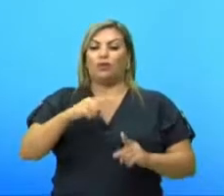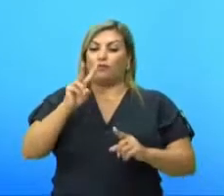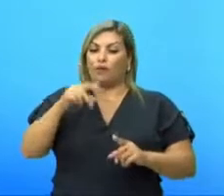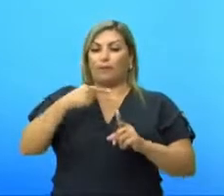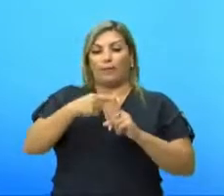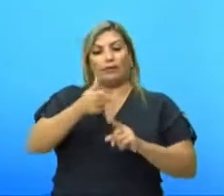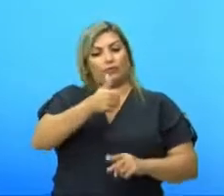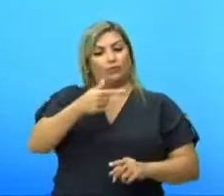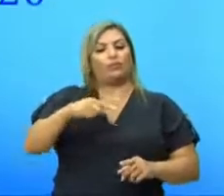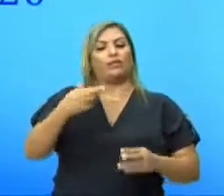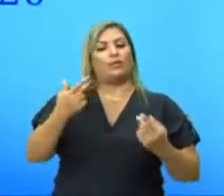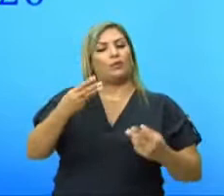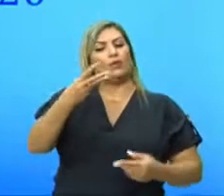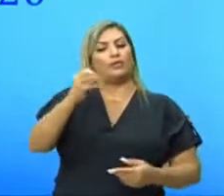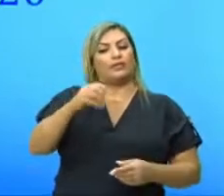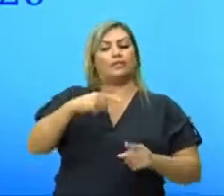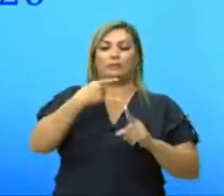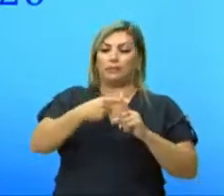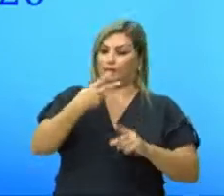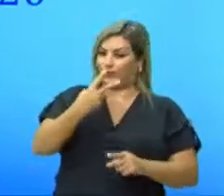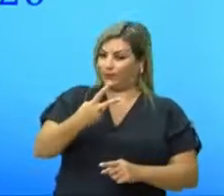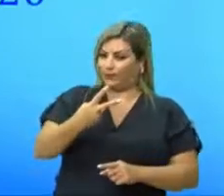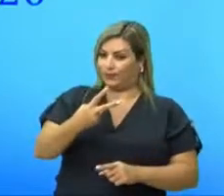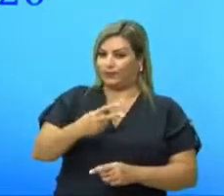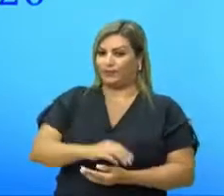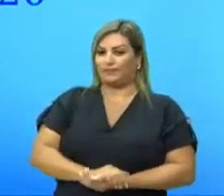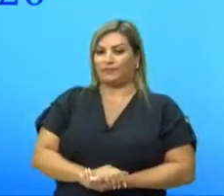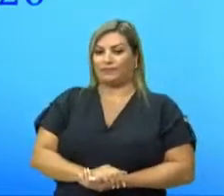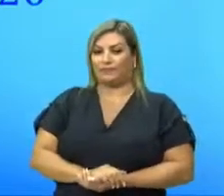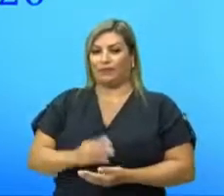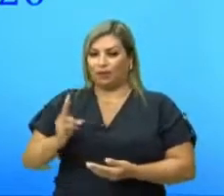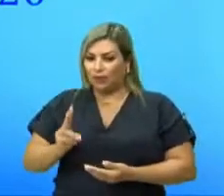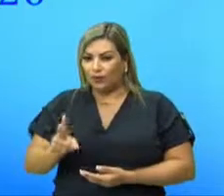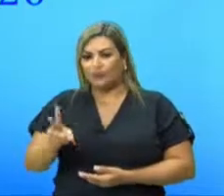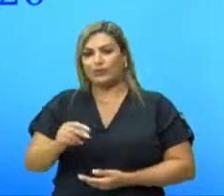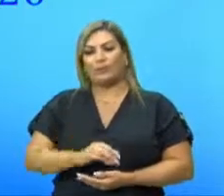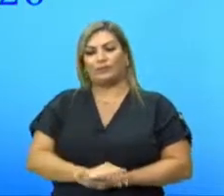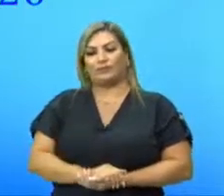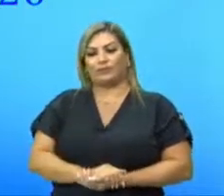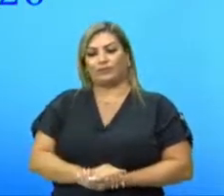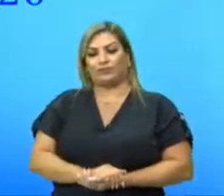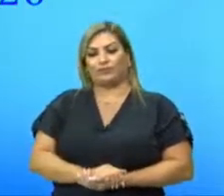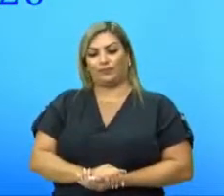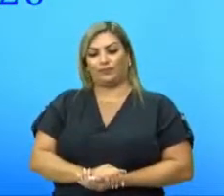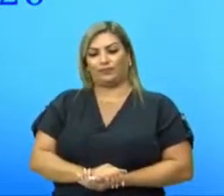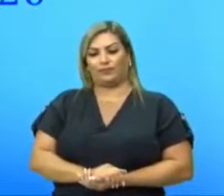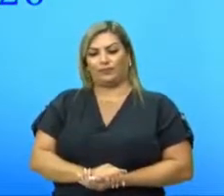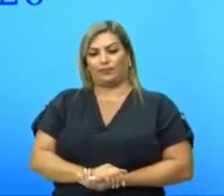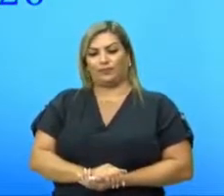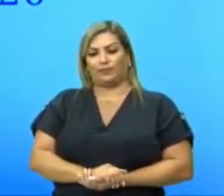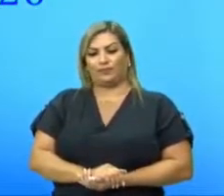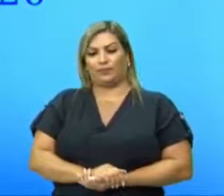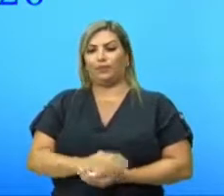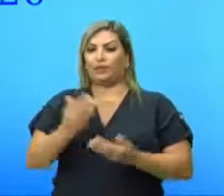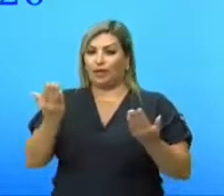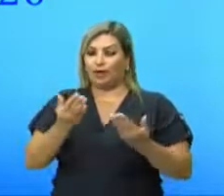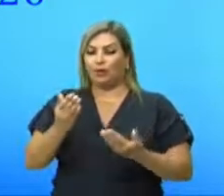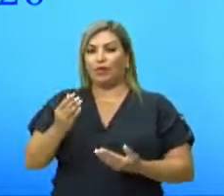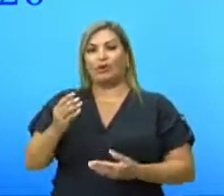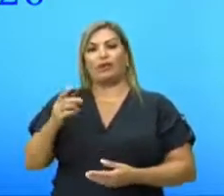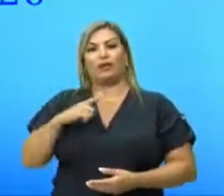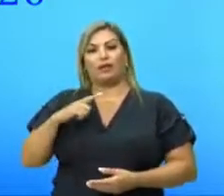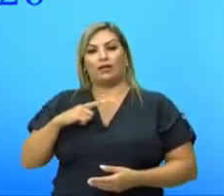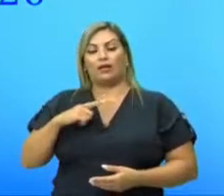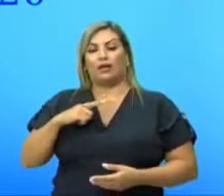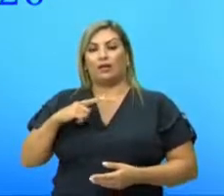mais 2. Ah, então, agora se você continuar vendo, agora eu posso pegar o 12 que